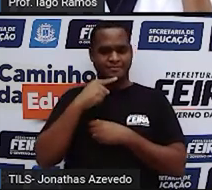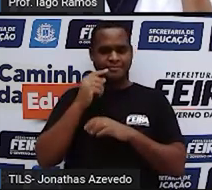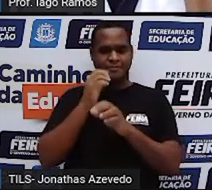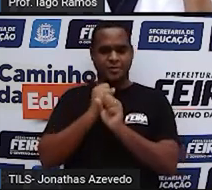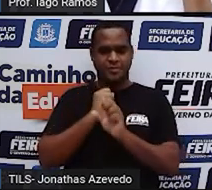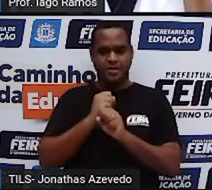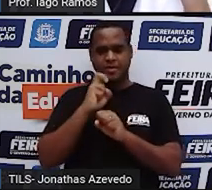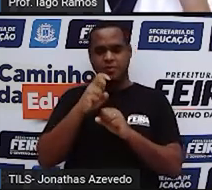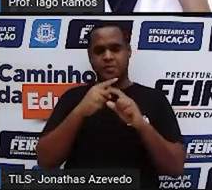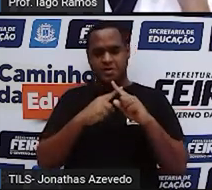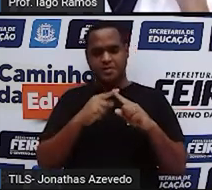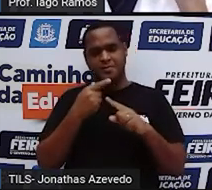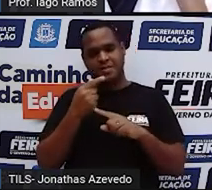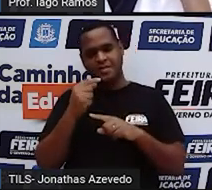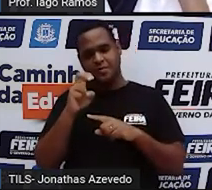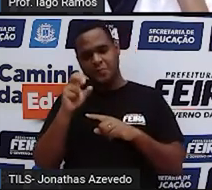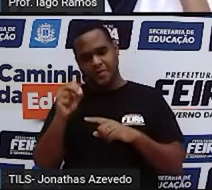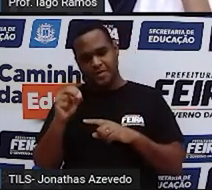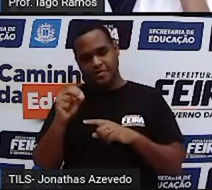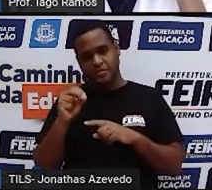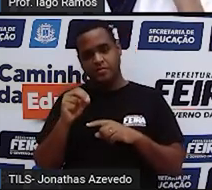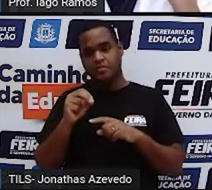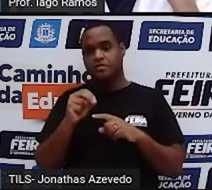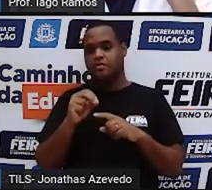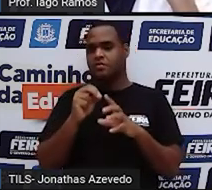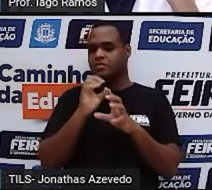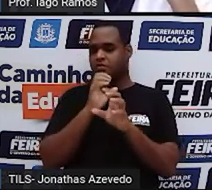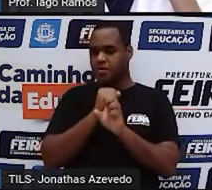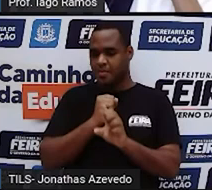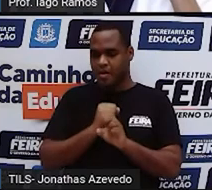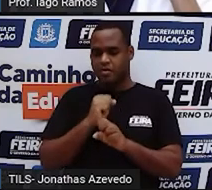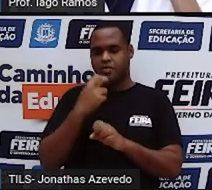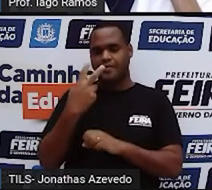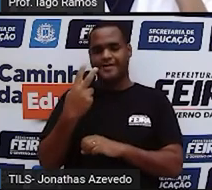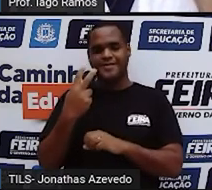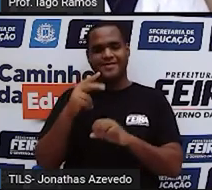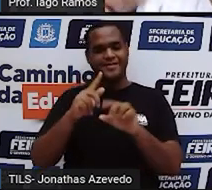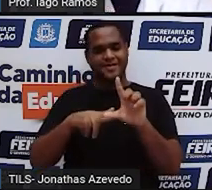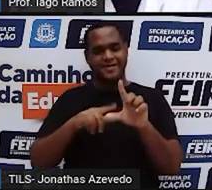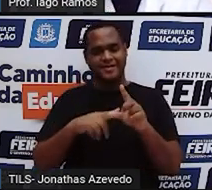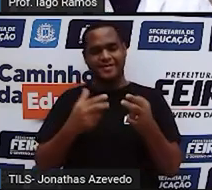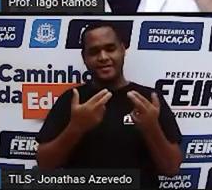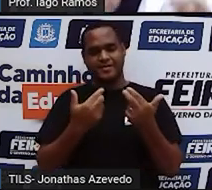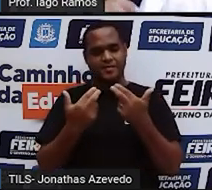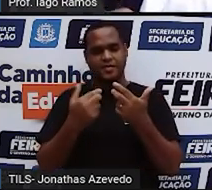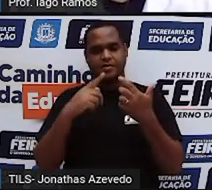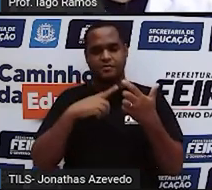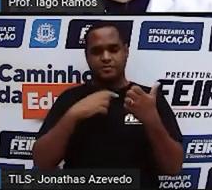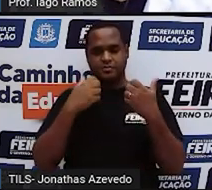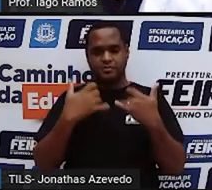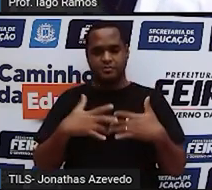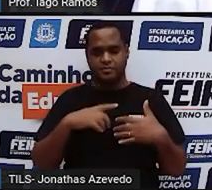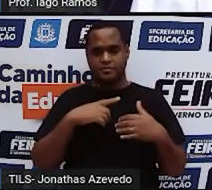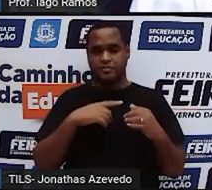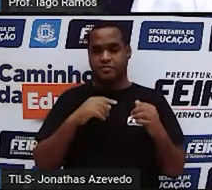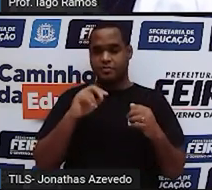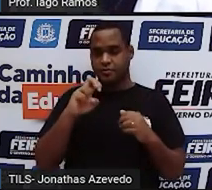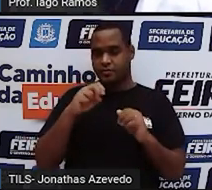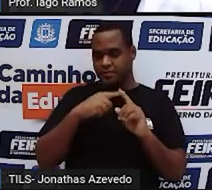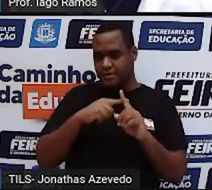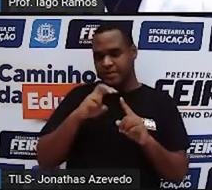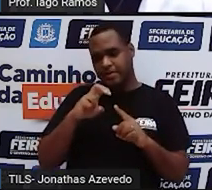com 50. Que para somar, os dois têm que ter a mesma letra. Então o resultado desse 5x mais